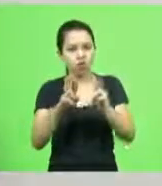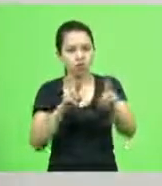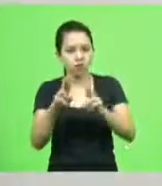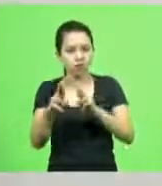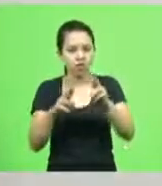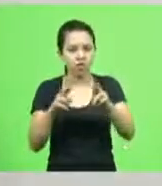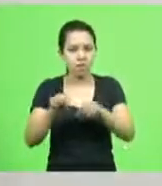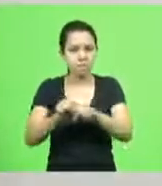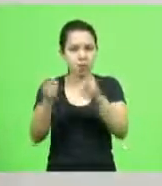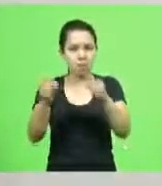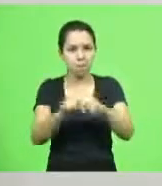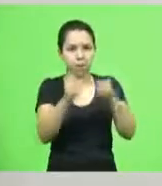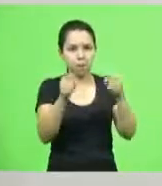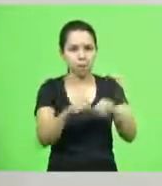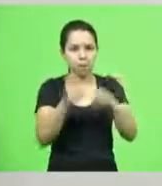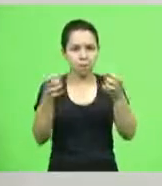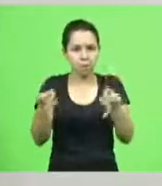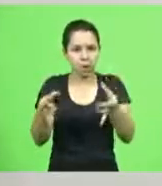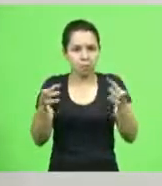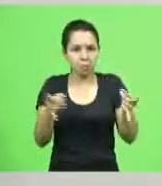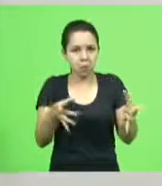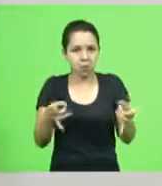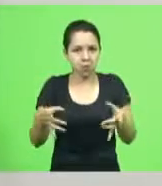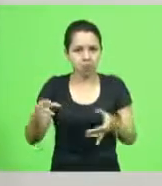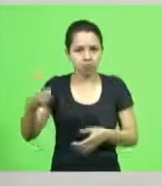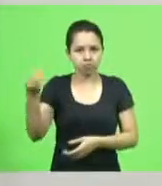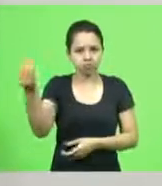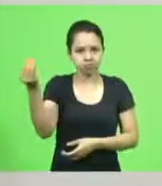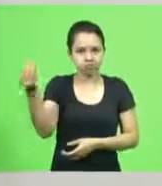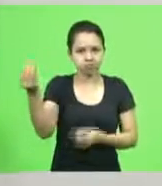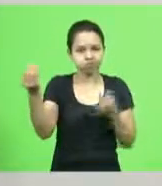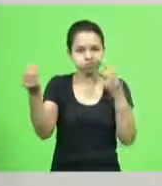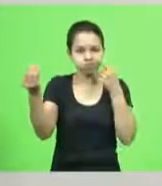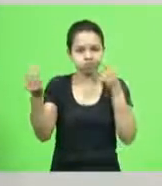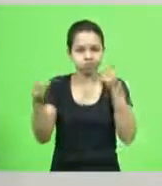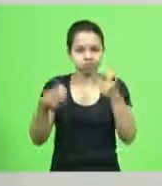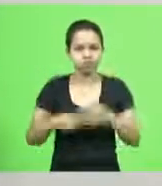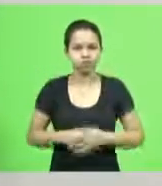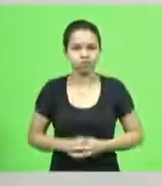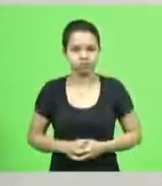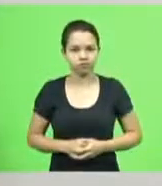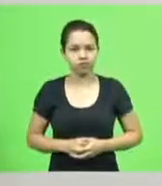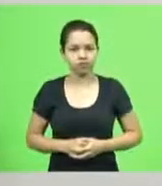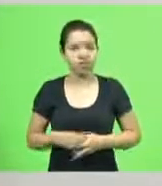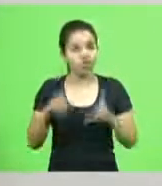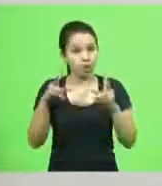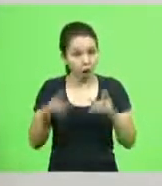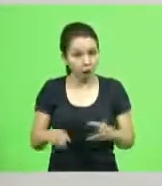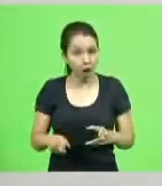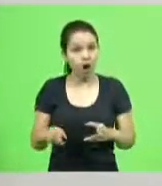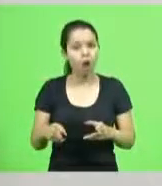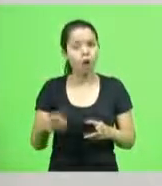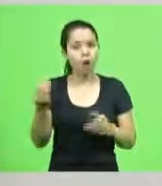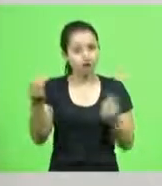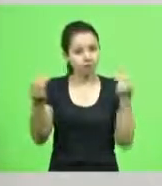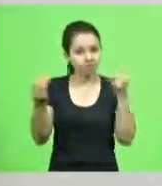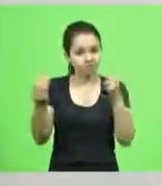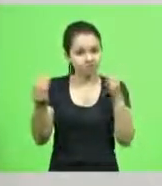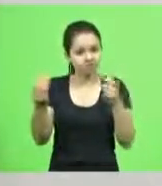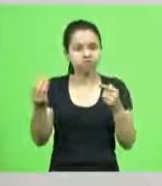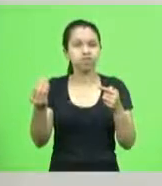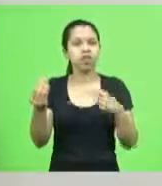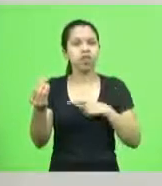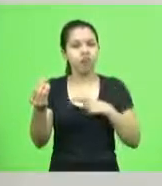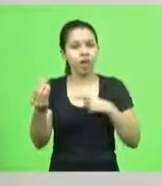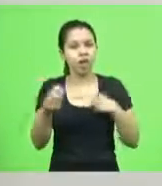pedaços de asfalto e iguais a esse pedaço de asfalto aqui deputados existem